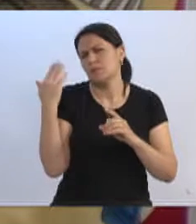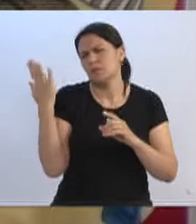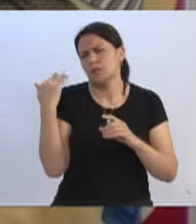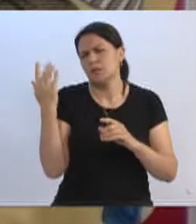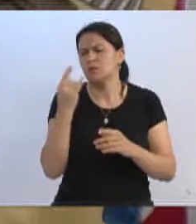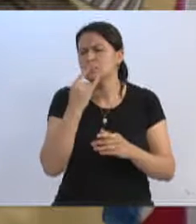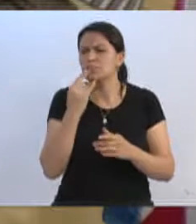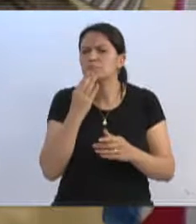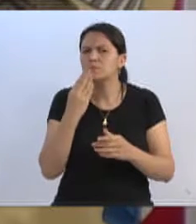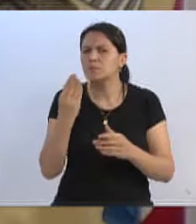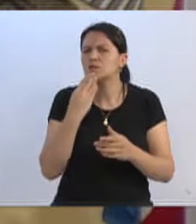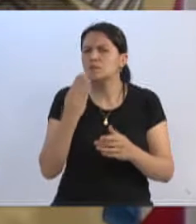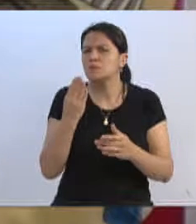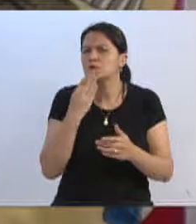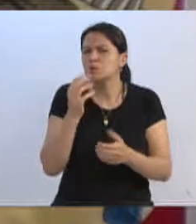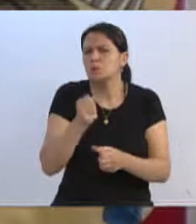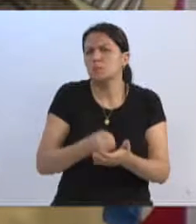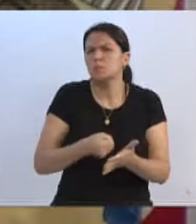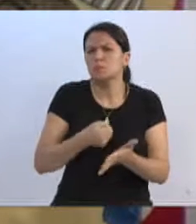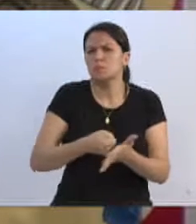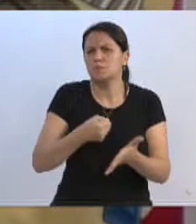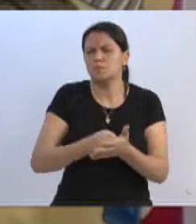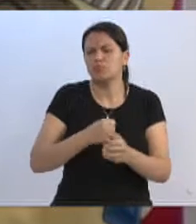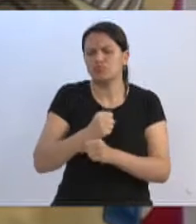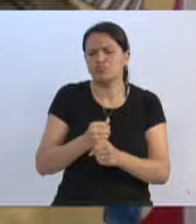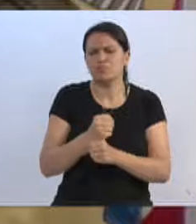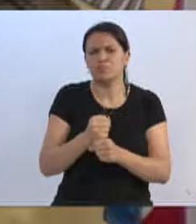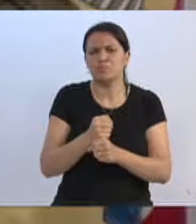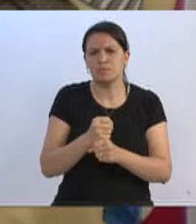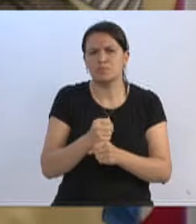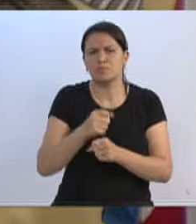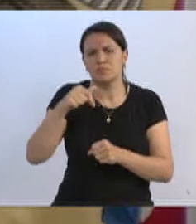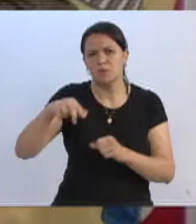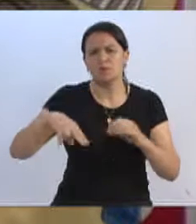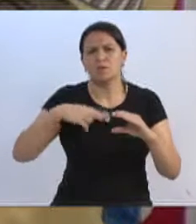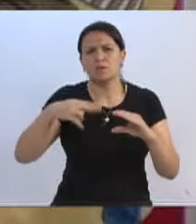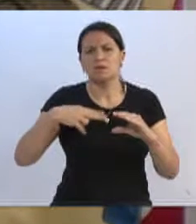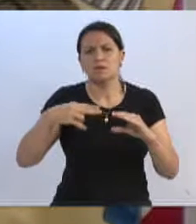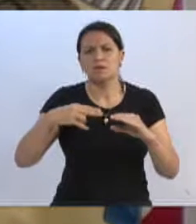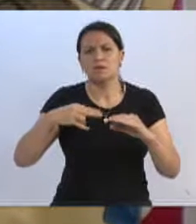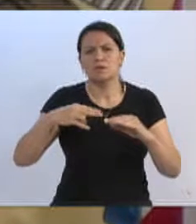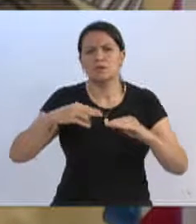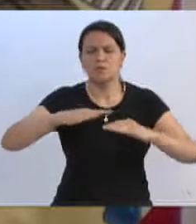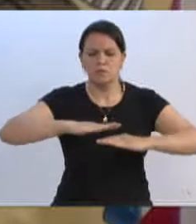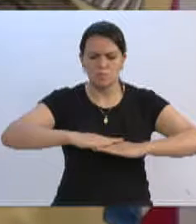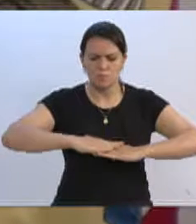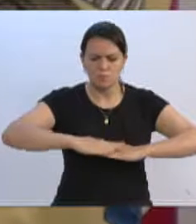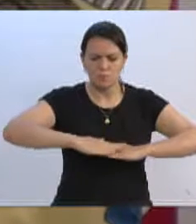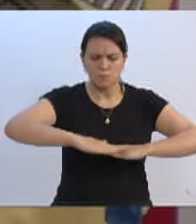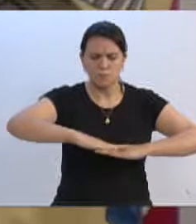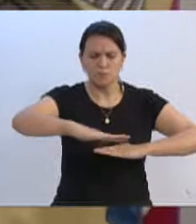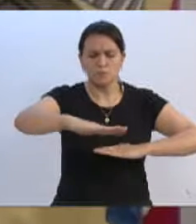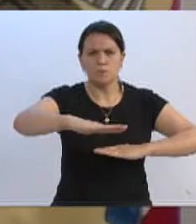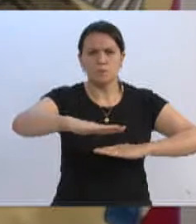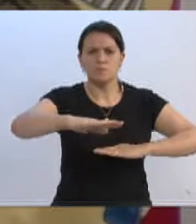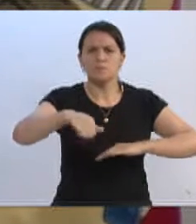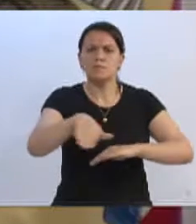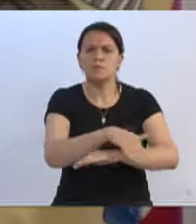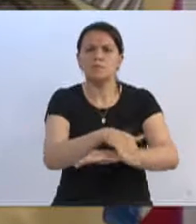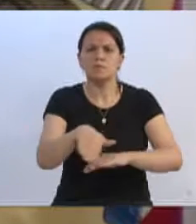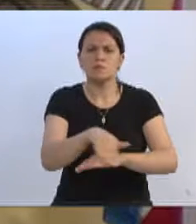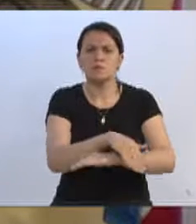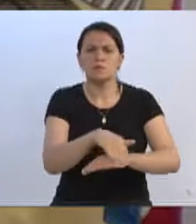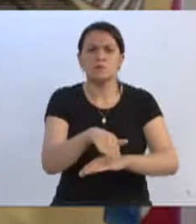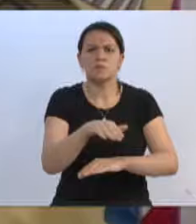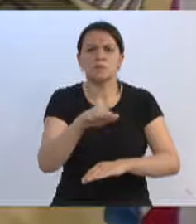anos, já por anos aqui, cobrando aqui nesta casa, que era a pavimentação, entre a pavimentação existente na rua governador